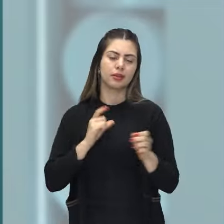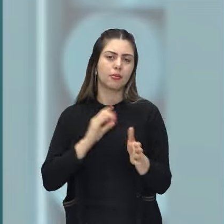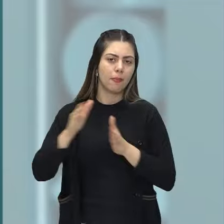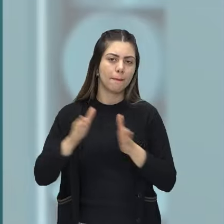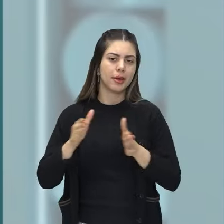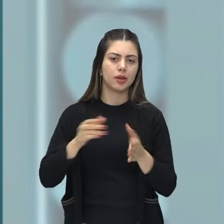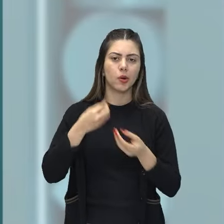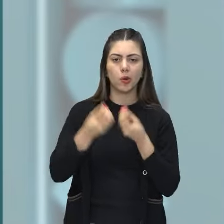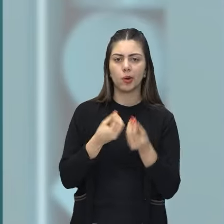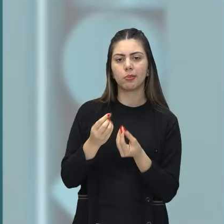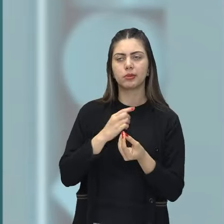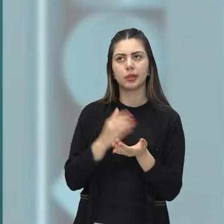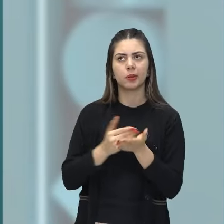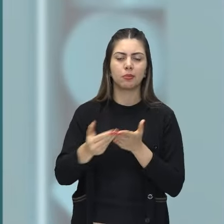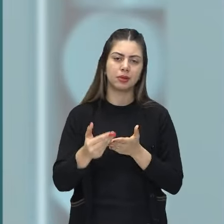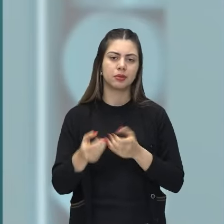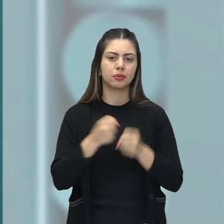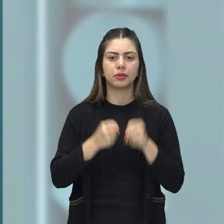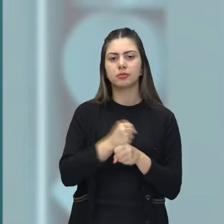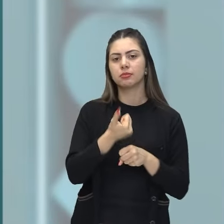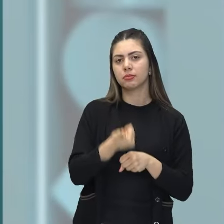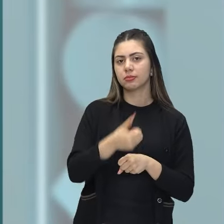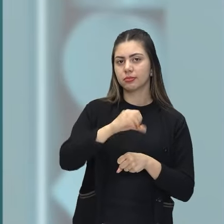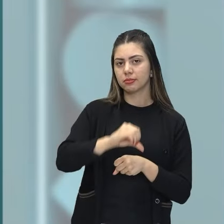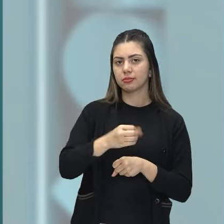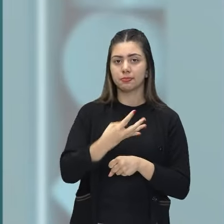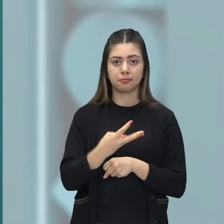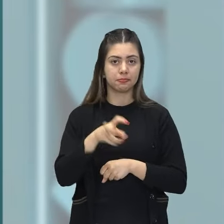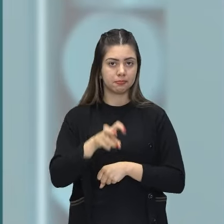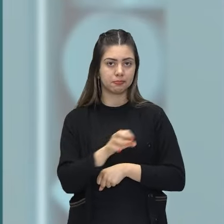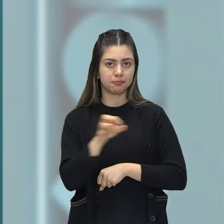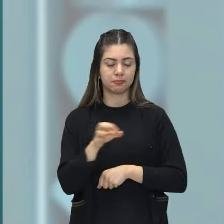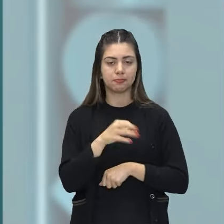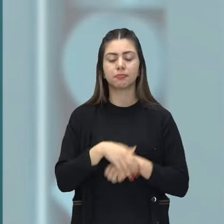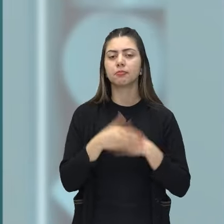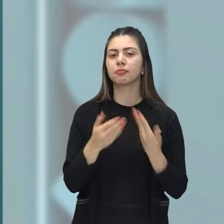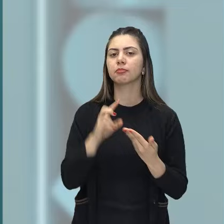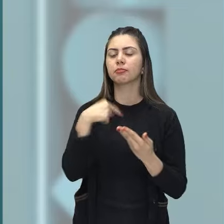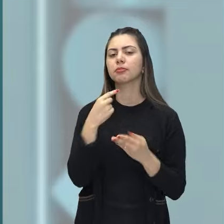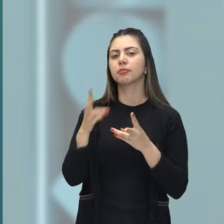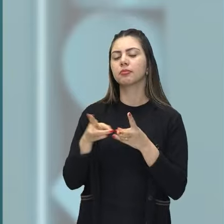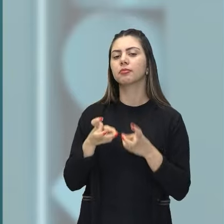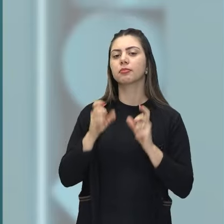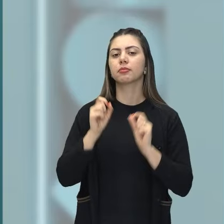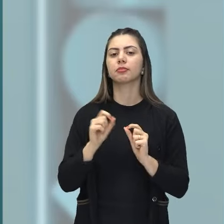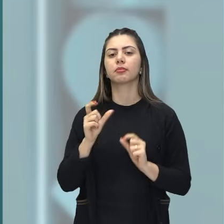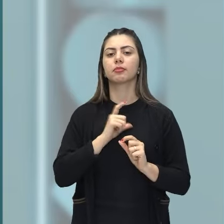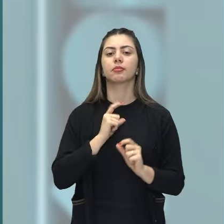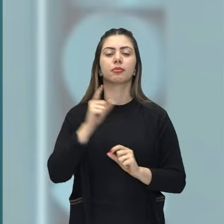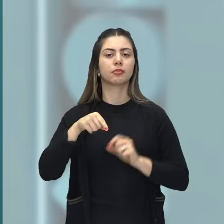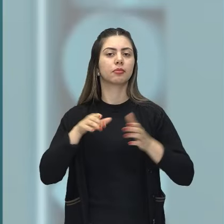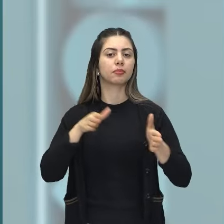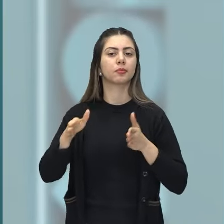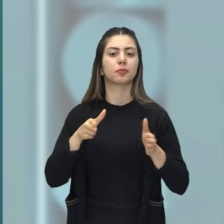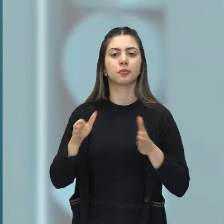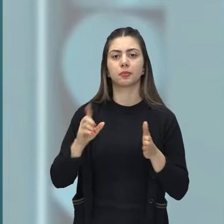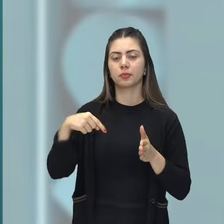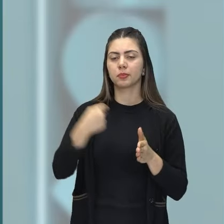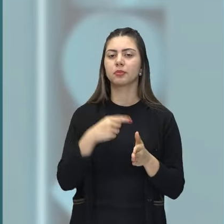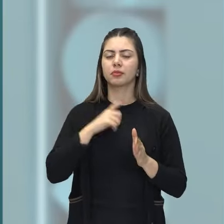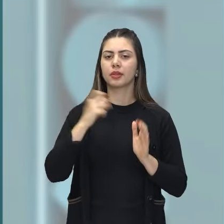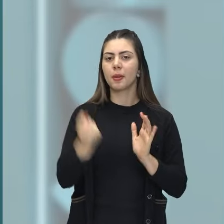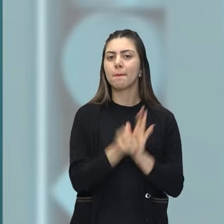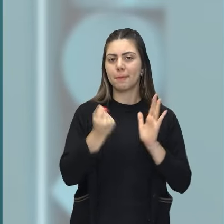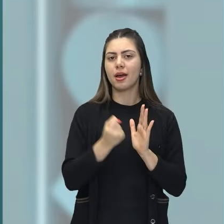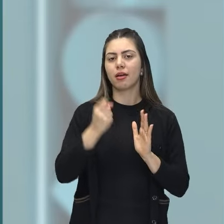em que se inicia ali por volta de 1945. Perceba que temos aí um período que já marca o